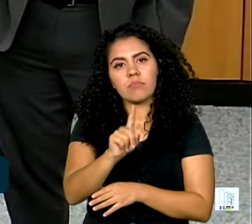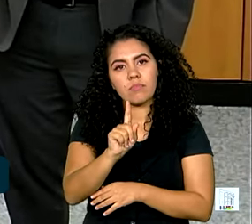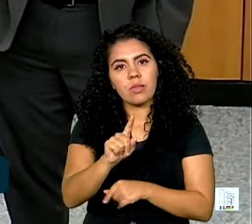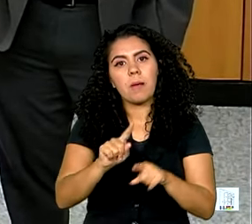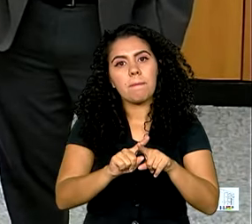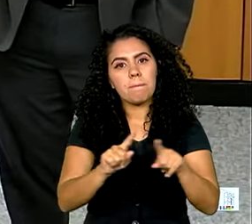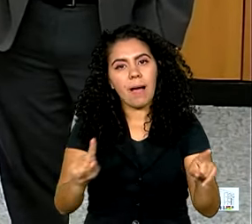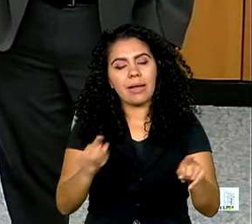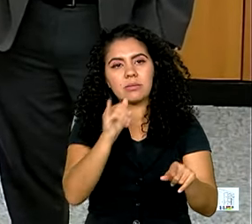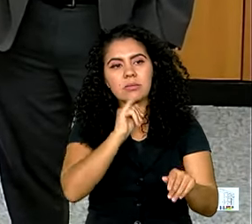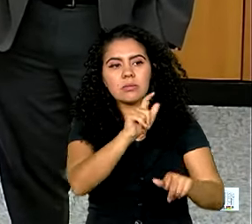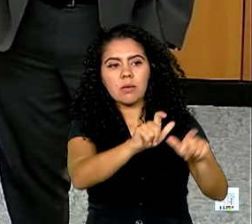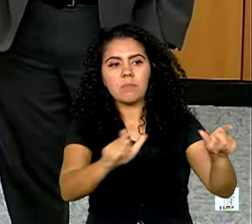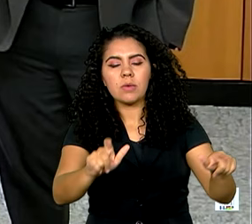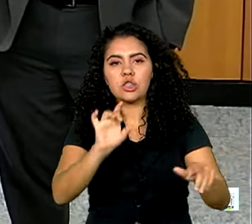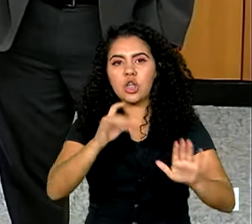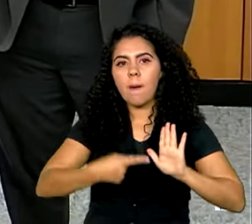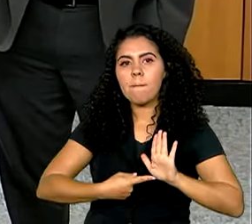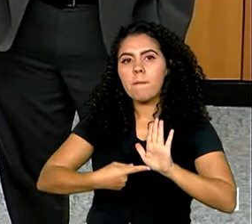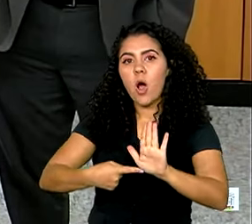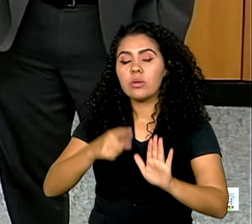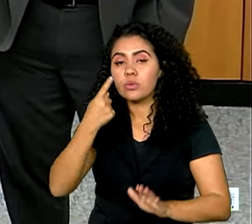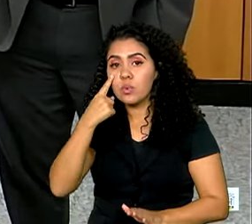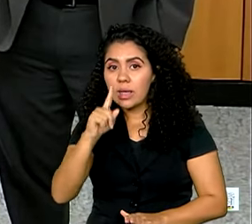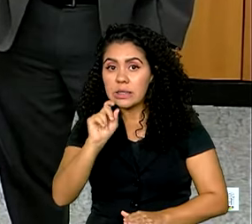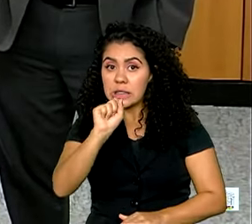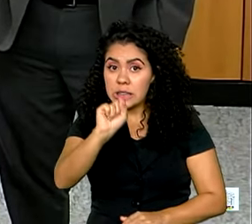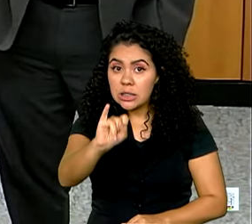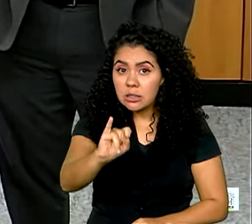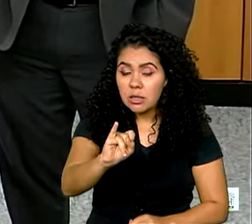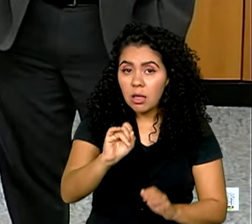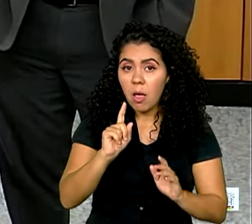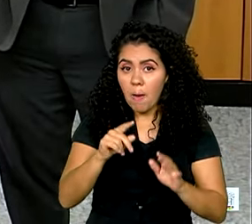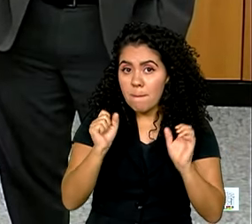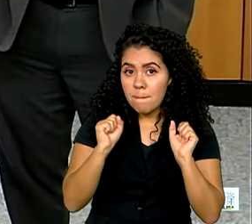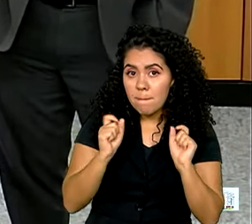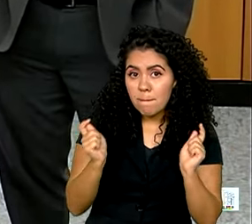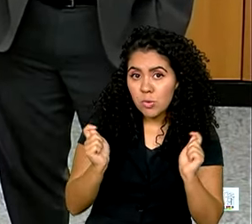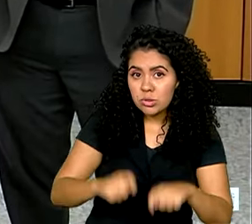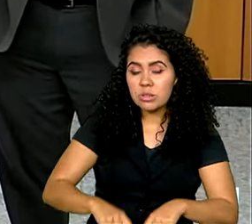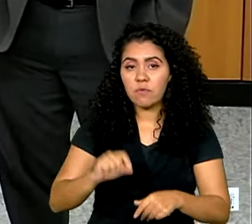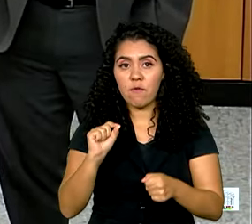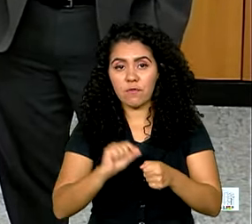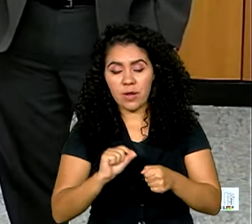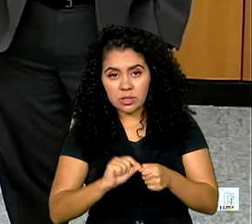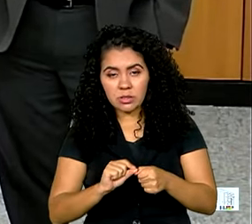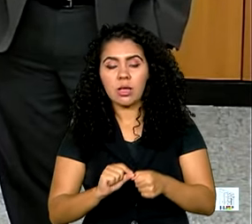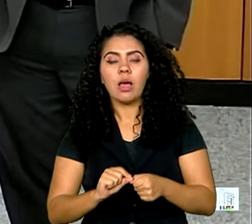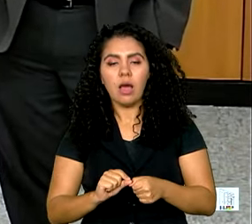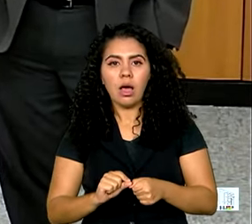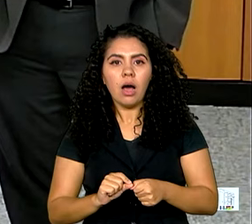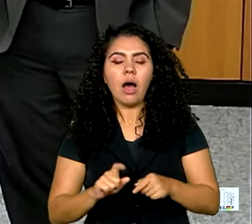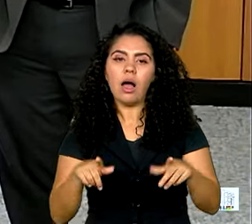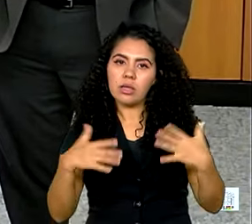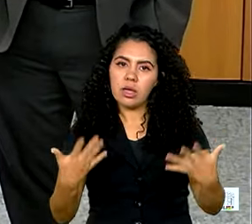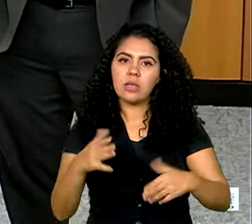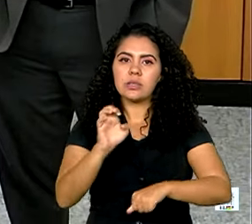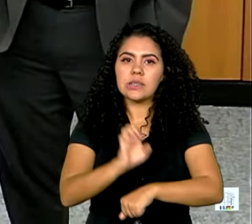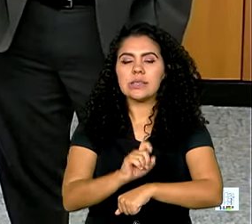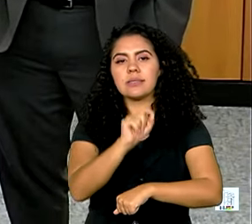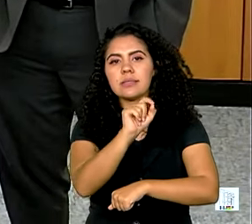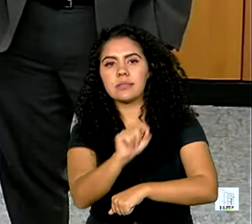mas alguém já aponta, olha, se for fazer, se for possível fazer naqueles termos, e aí os estados já